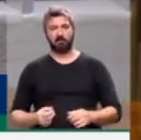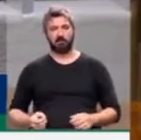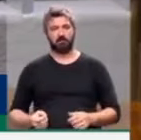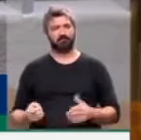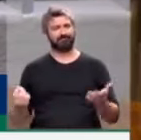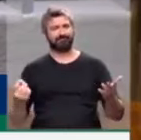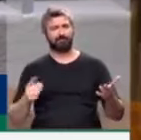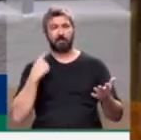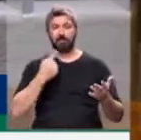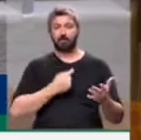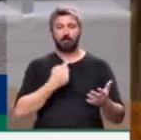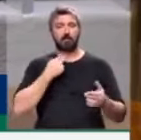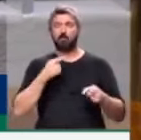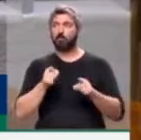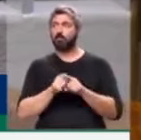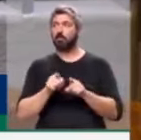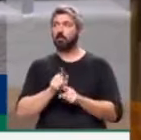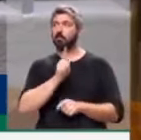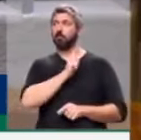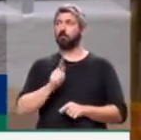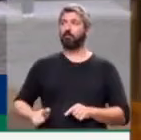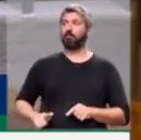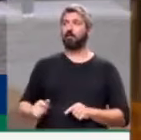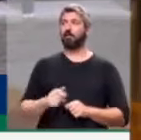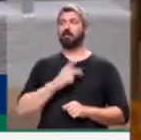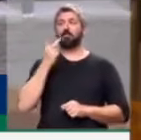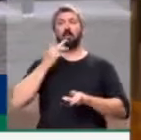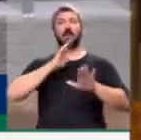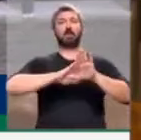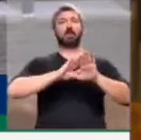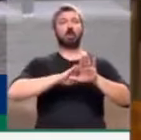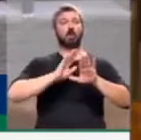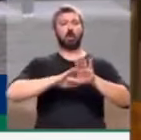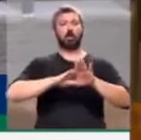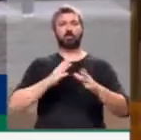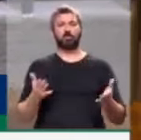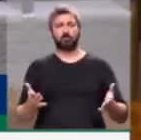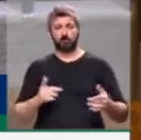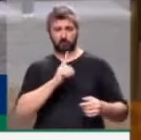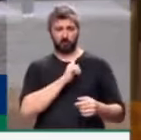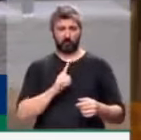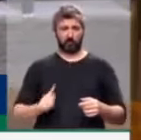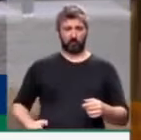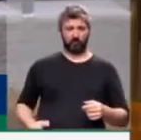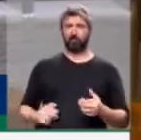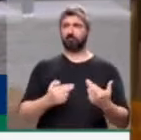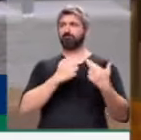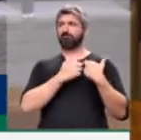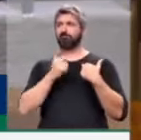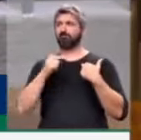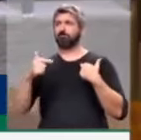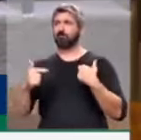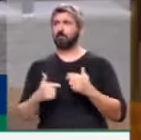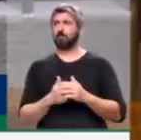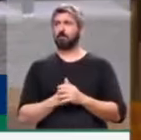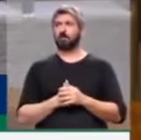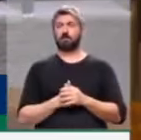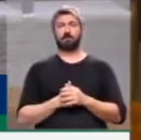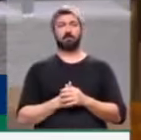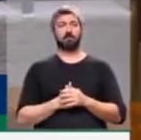E nós não podemos ter um governo que age ideologicamente, um governo que não tem responsabilidade.